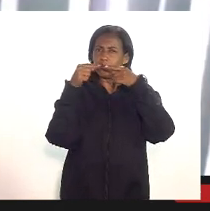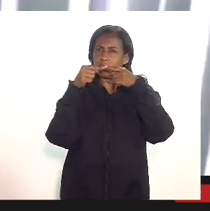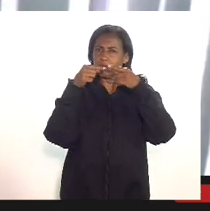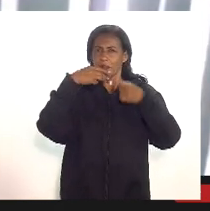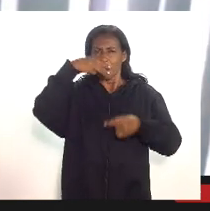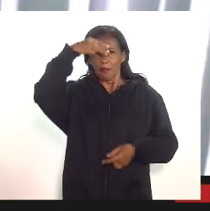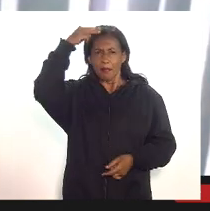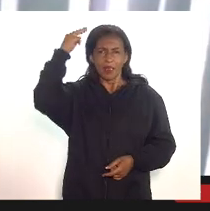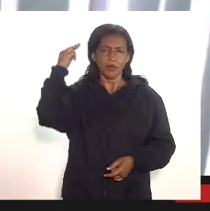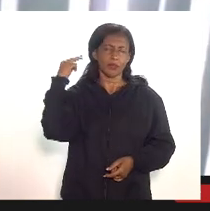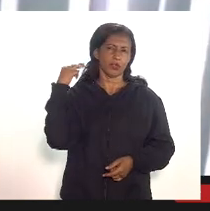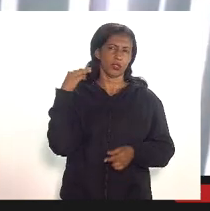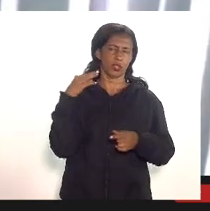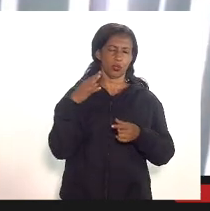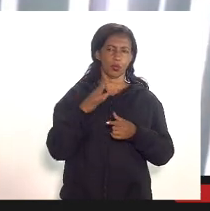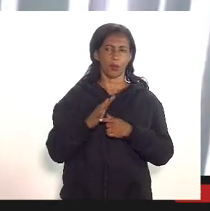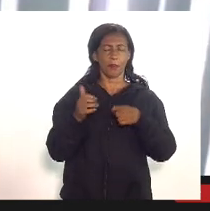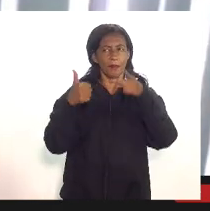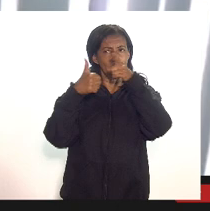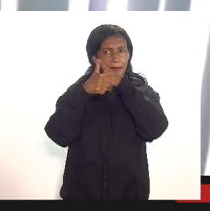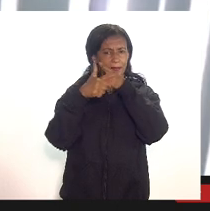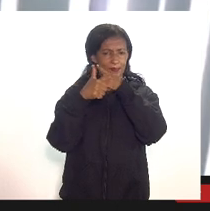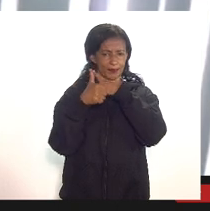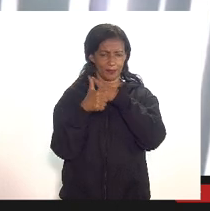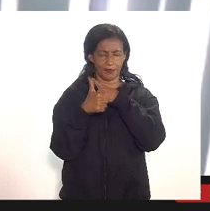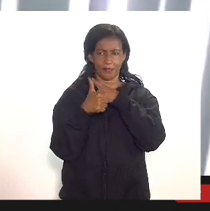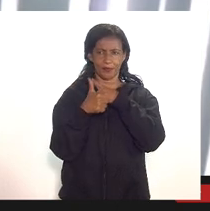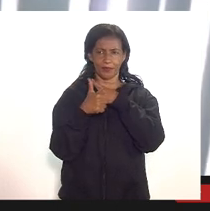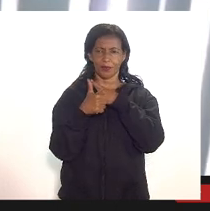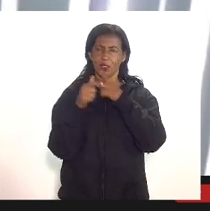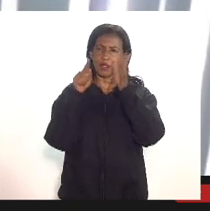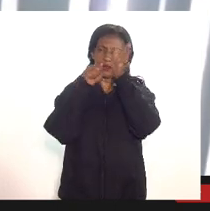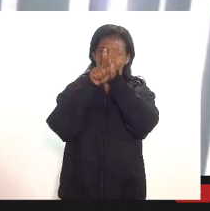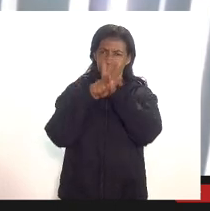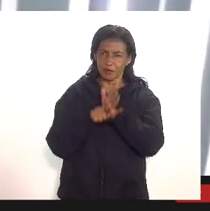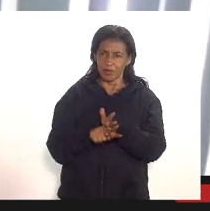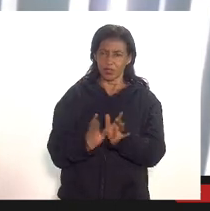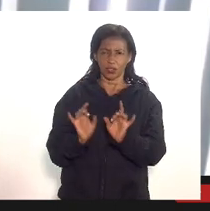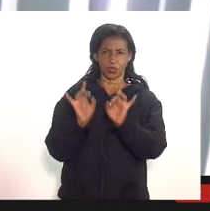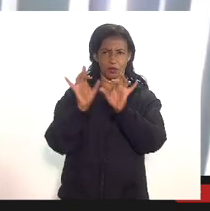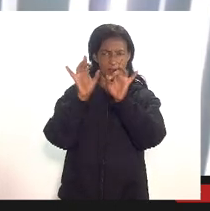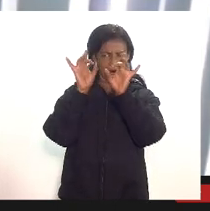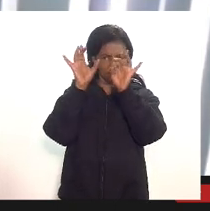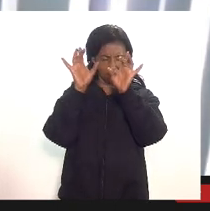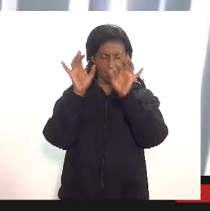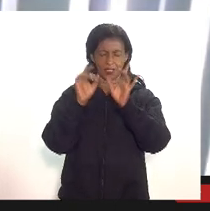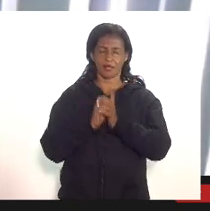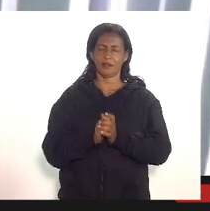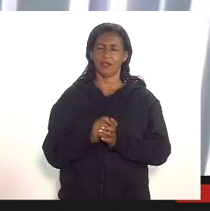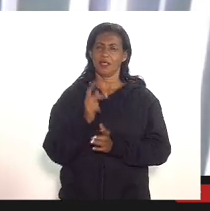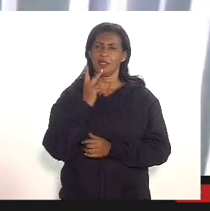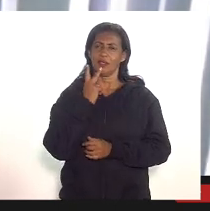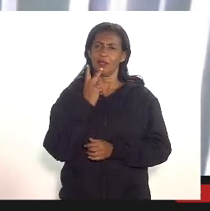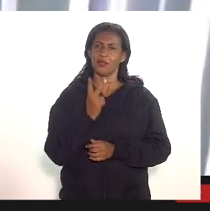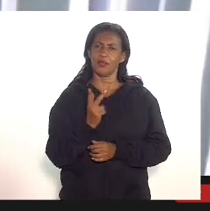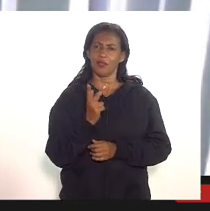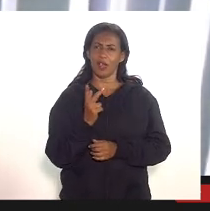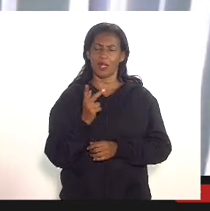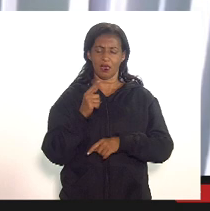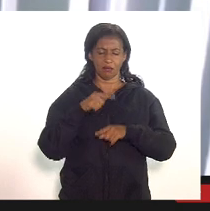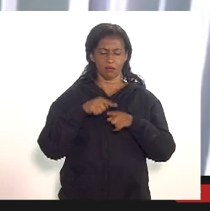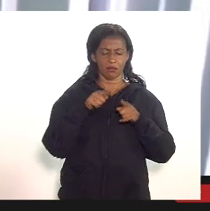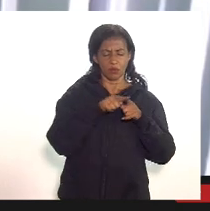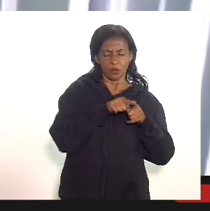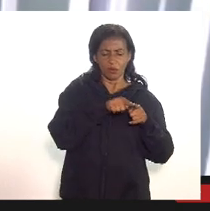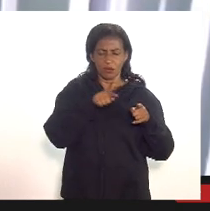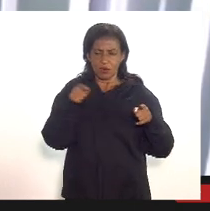chamou muita atenção primeiro quando essa Auditoria Fiscal Especial Especializada da FEFAES menciona no intervalo de tempo